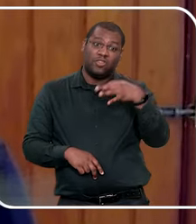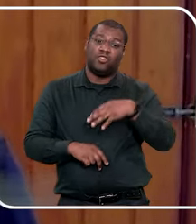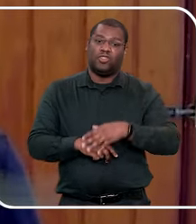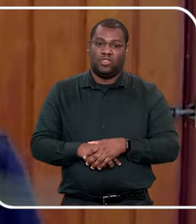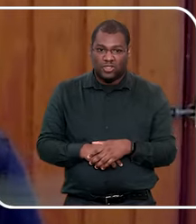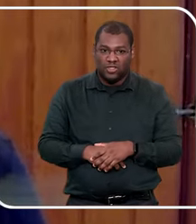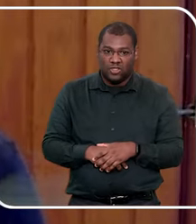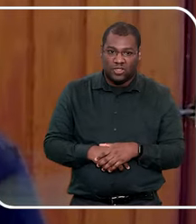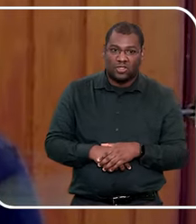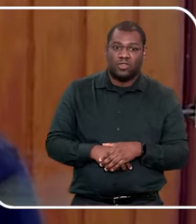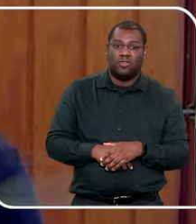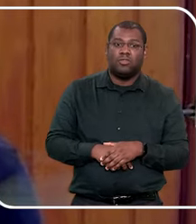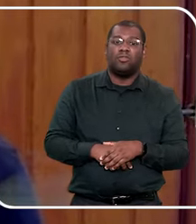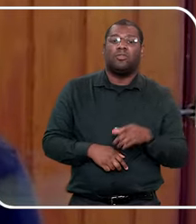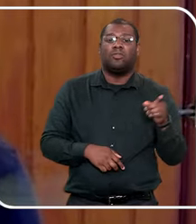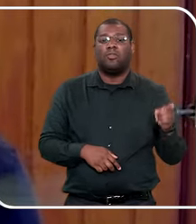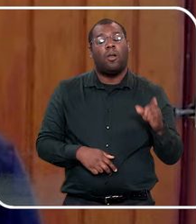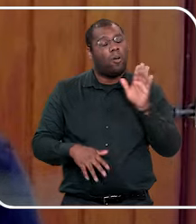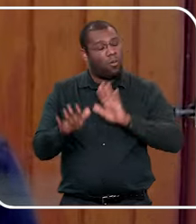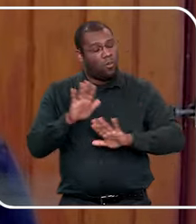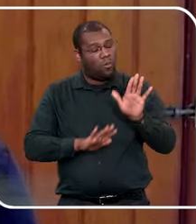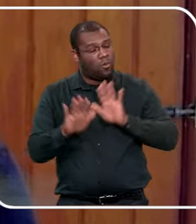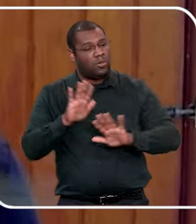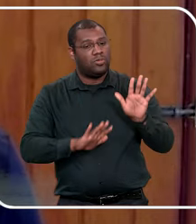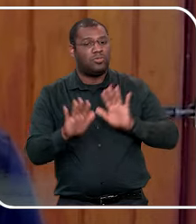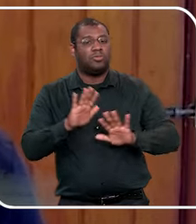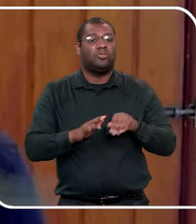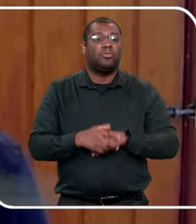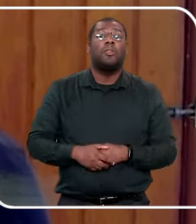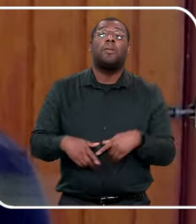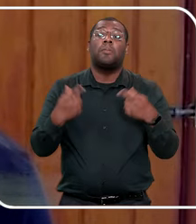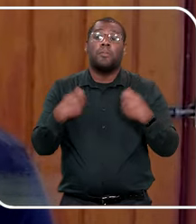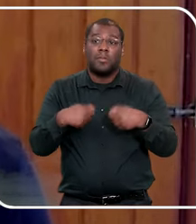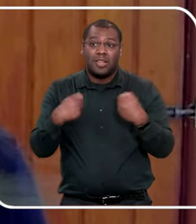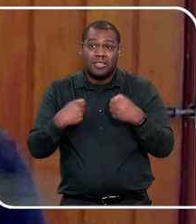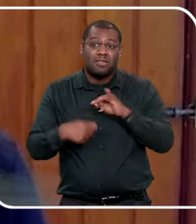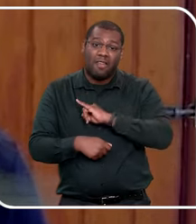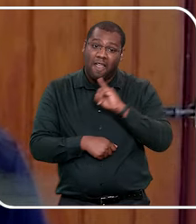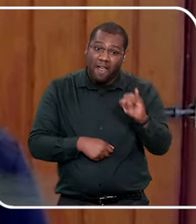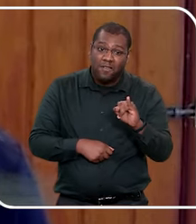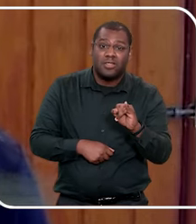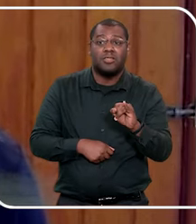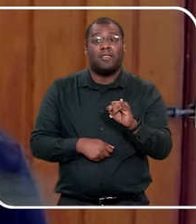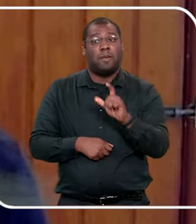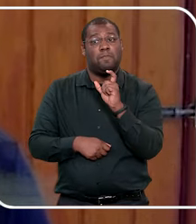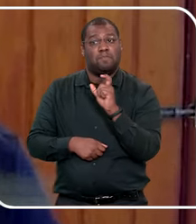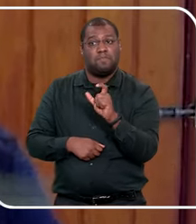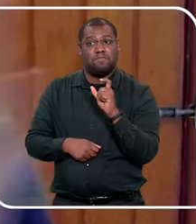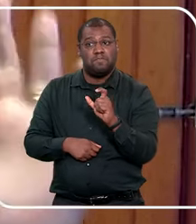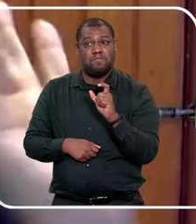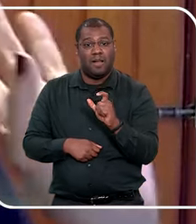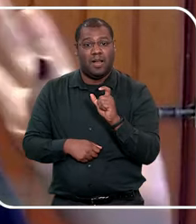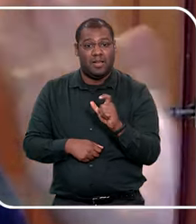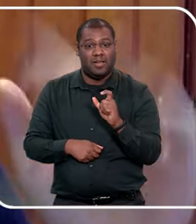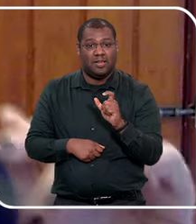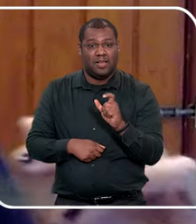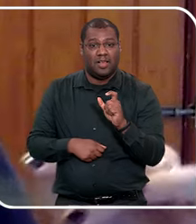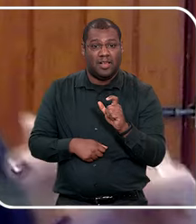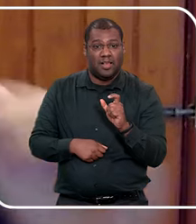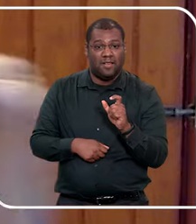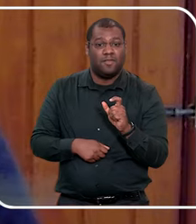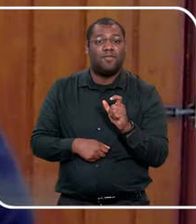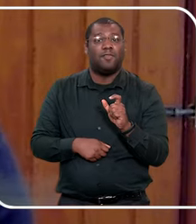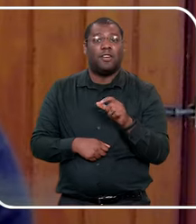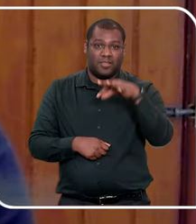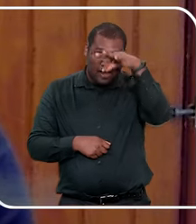de pepeca, muito cuidado com o apelido, tá, gente, porque às vezes, a pessoa, eu tenho uma, a Liliane, que acho que conta, fala,